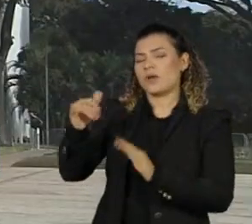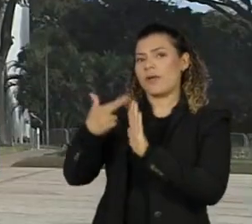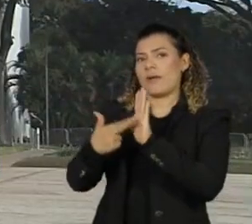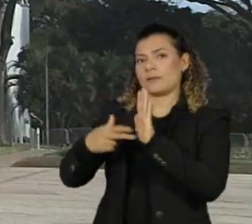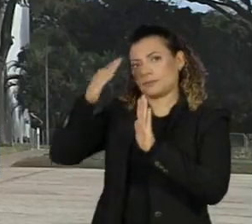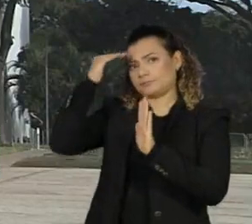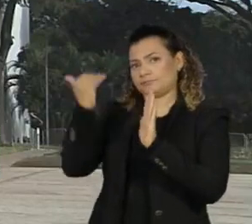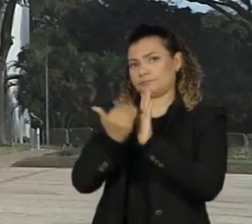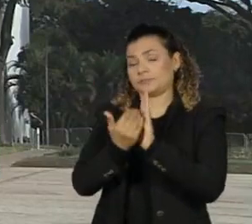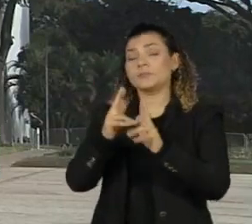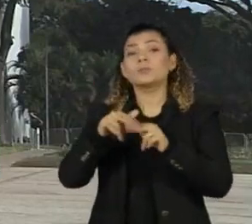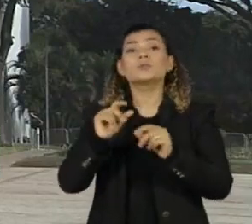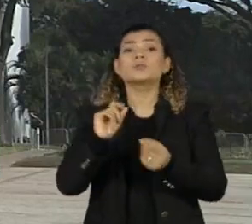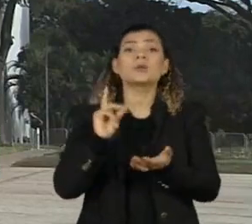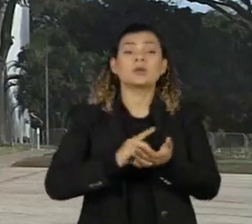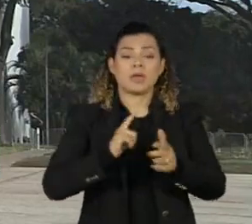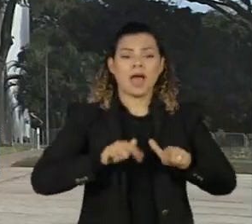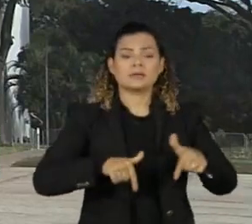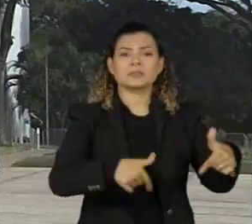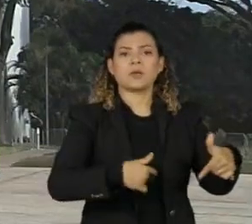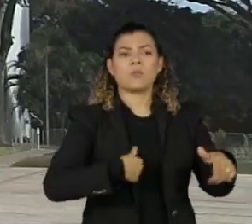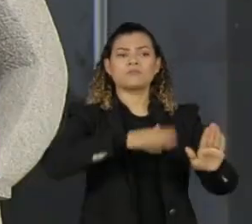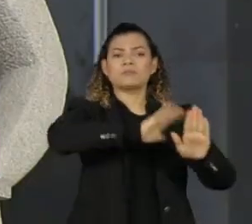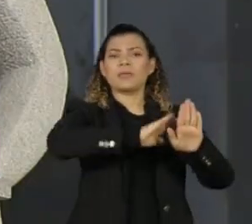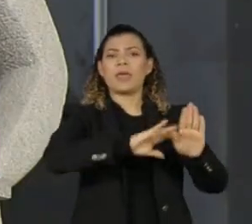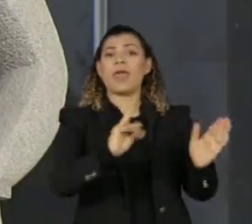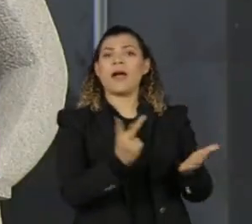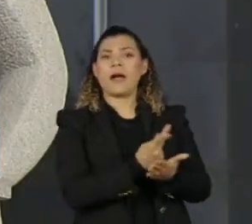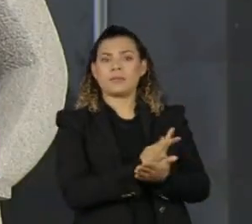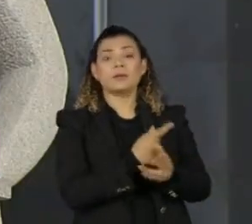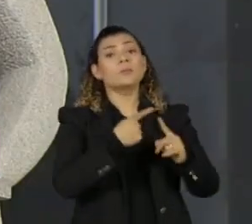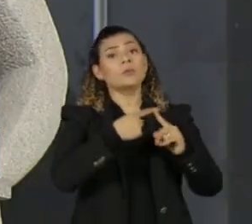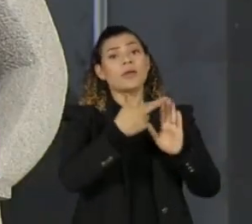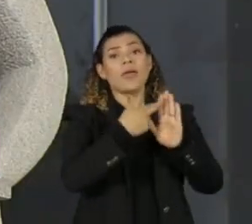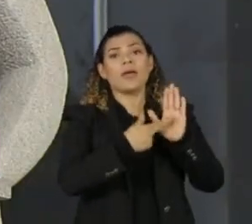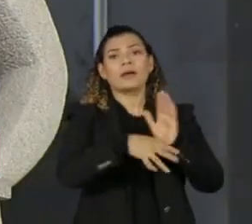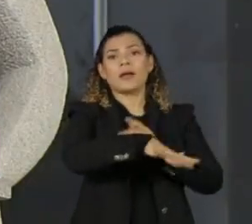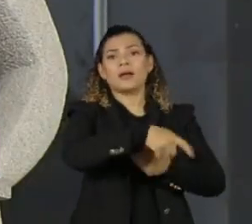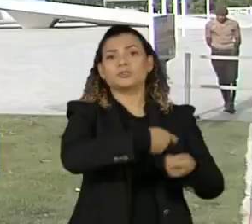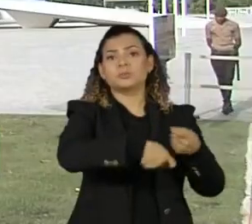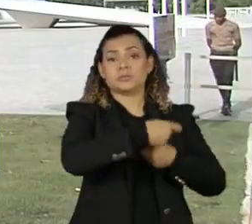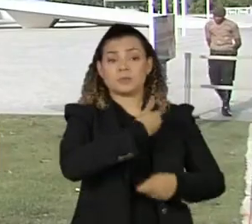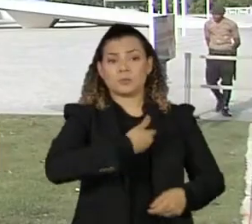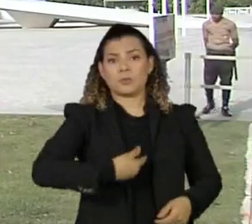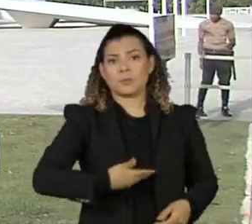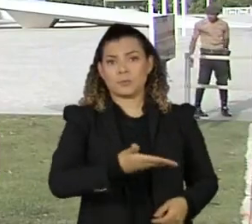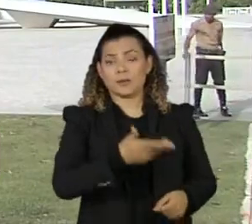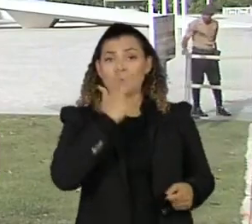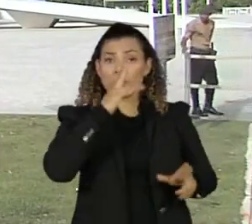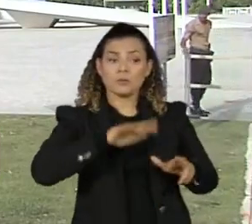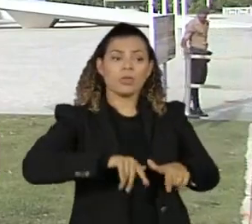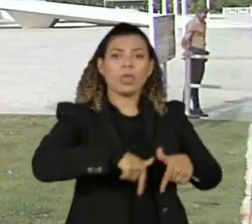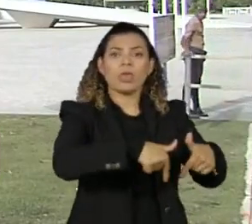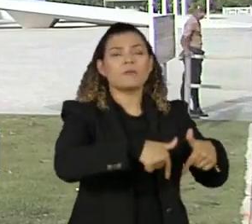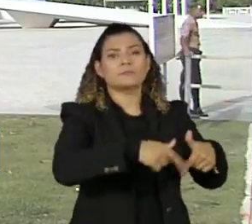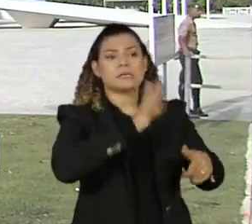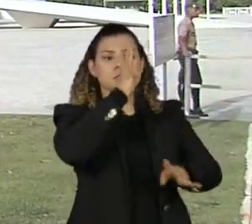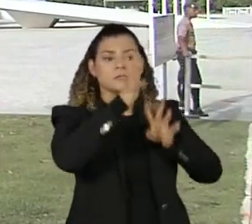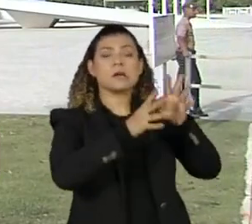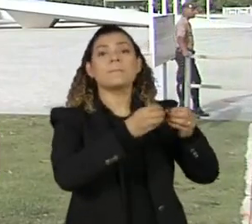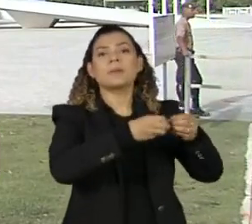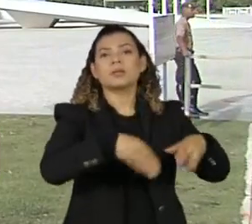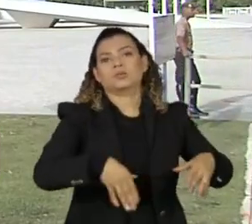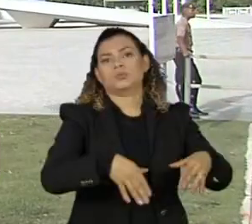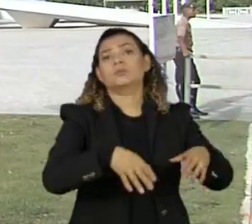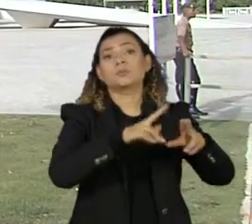improbidade administrativa é a conduta desonesta que atenta contra os princípios da administração pública, causa prejuízo ao erário e